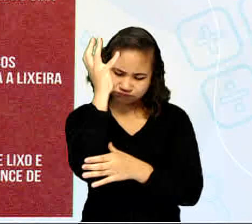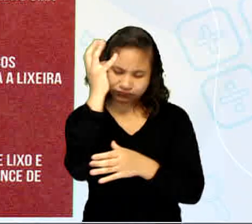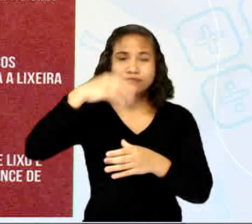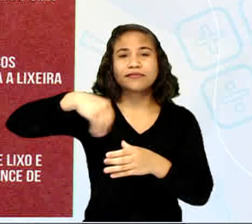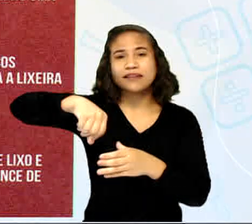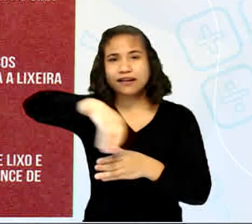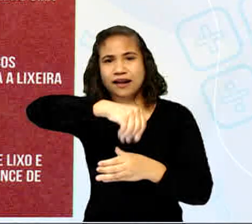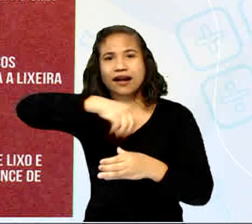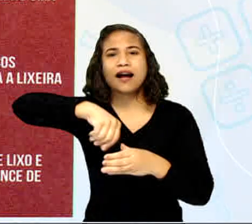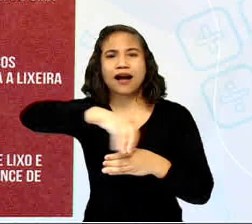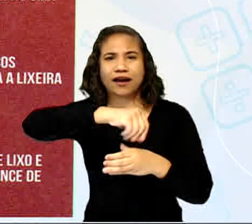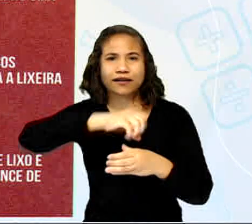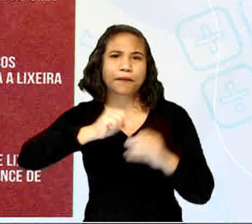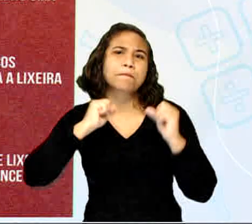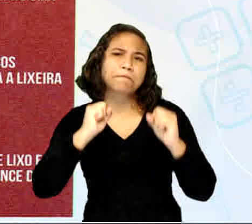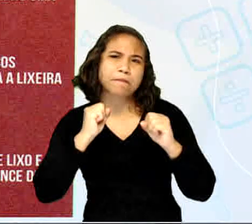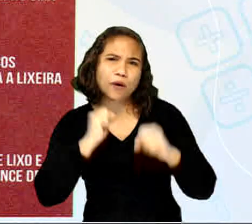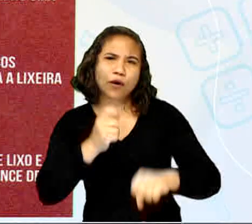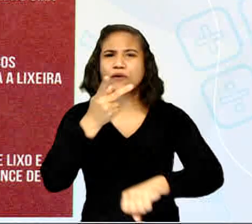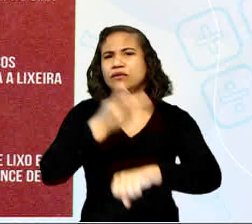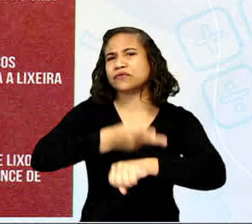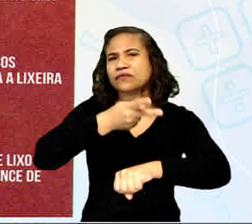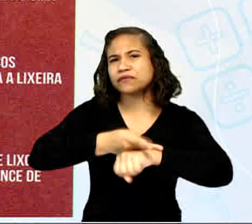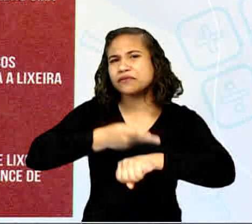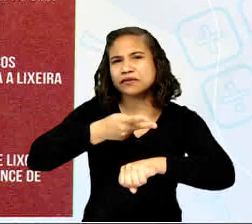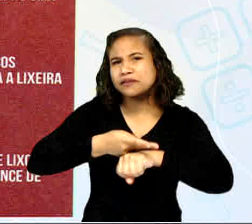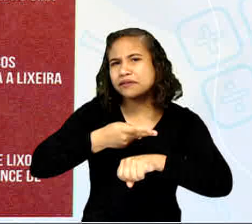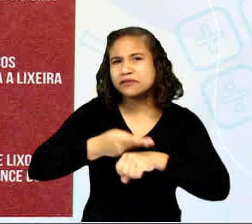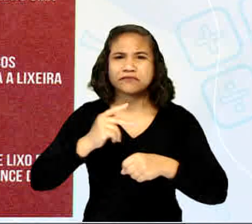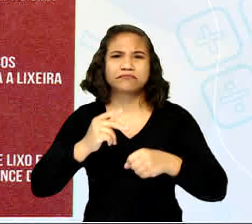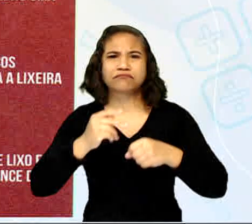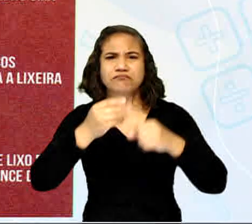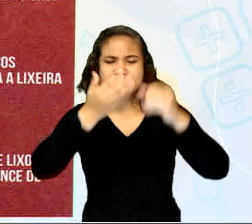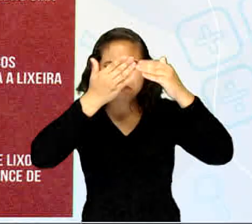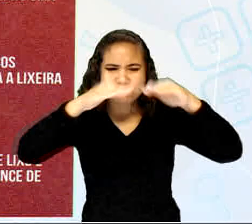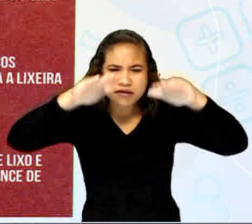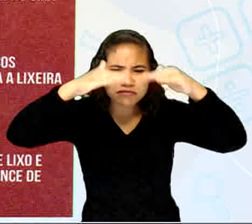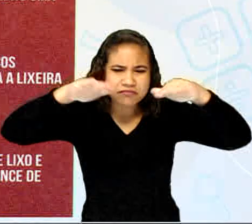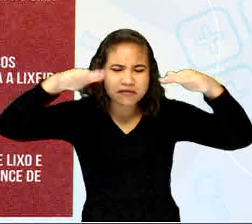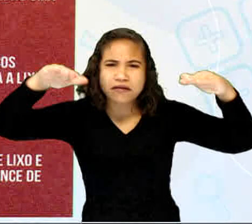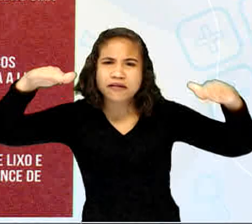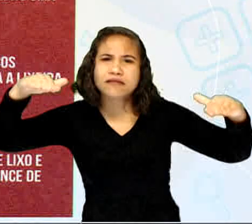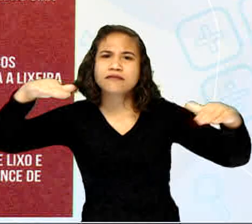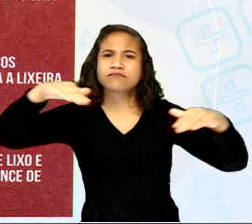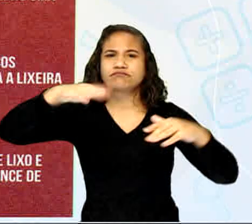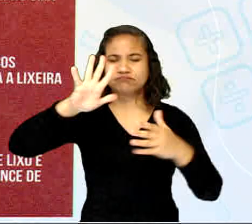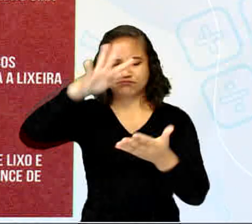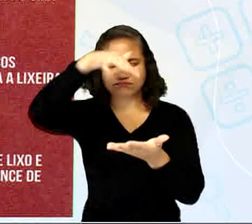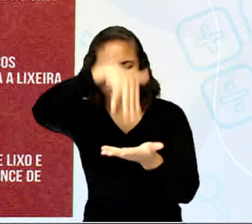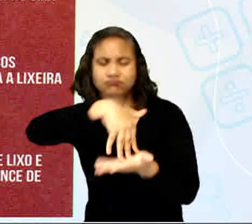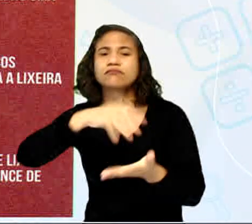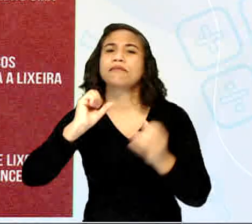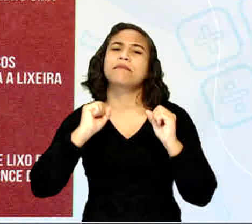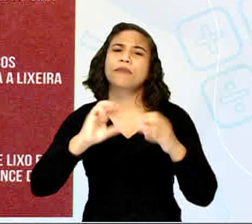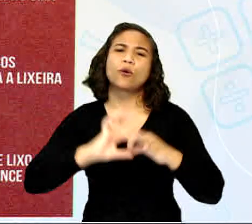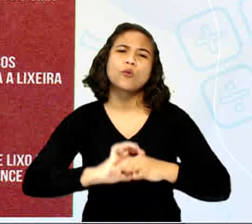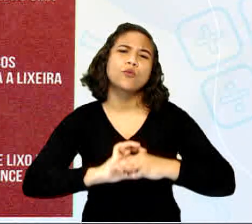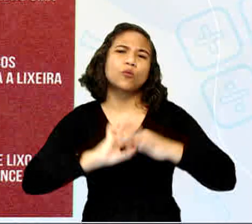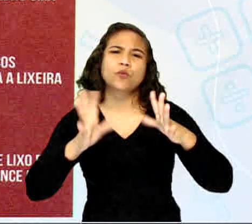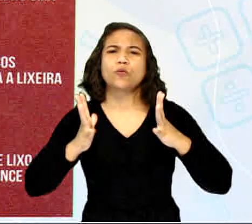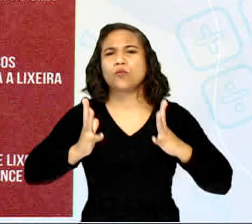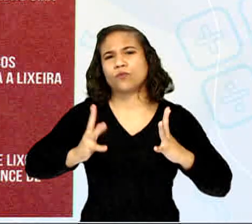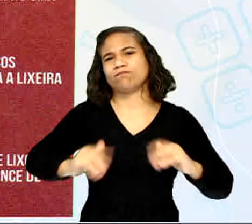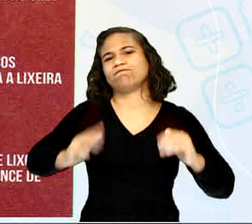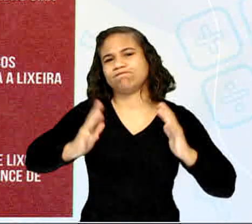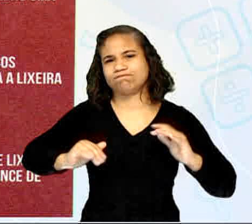possam acumular água. Cacos de vidros, caco de telhas, de tijolos. Tudo que acumula água tem que ser